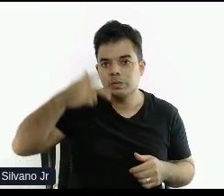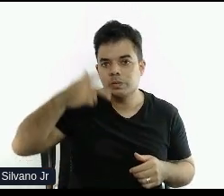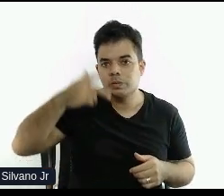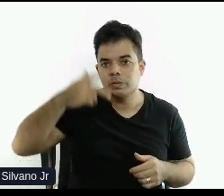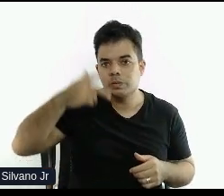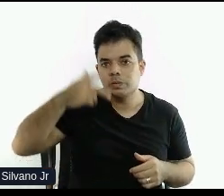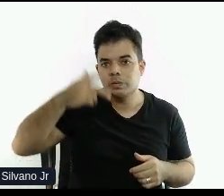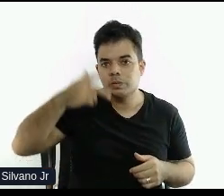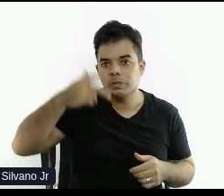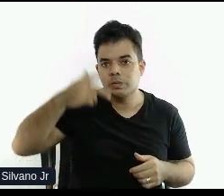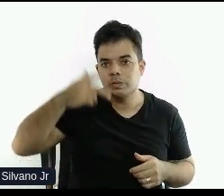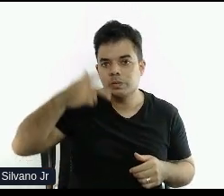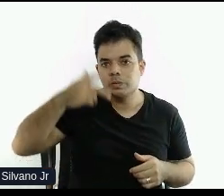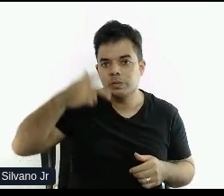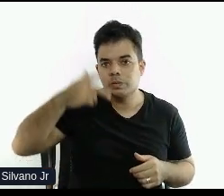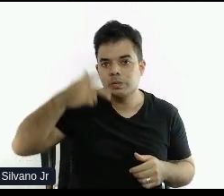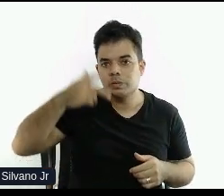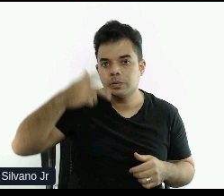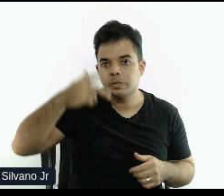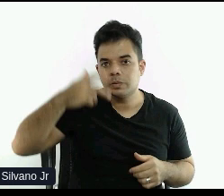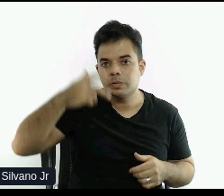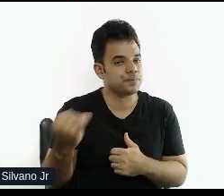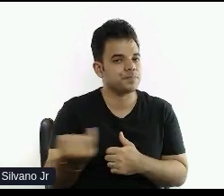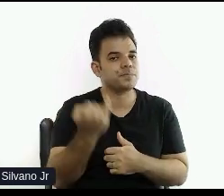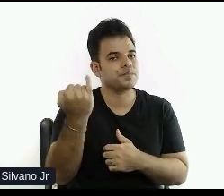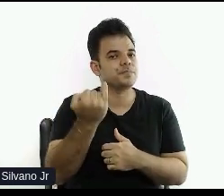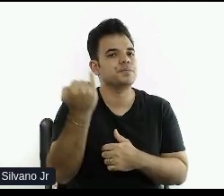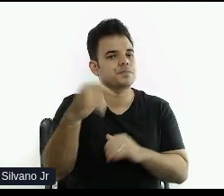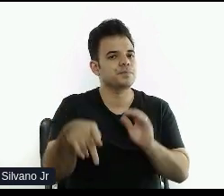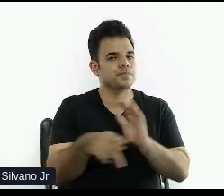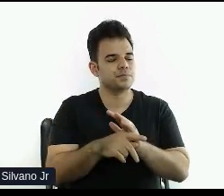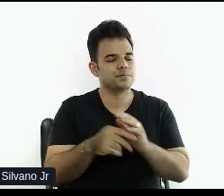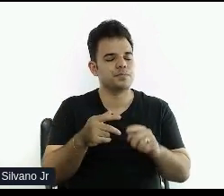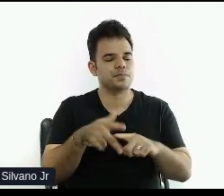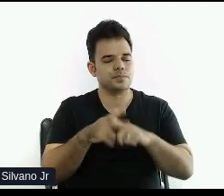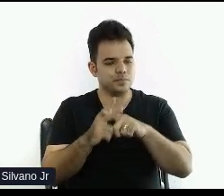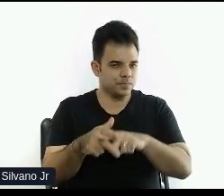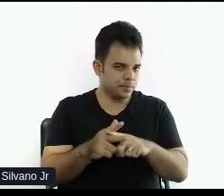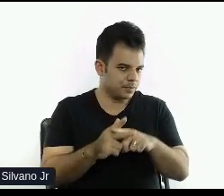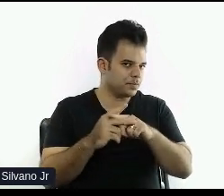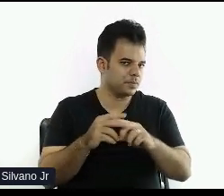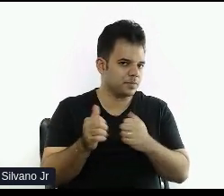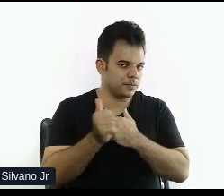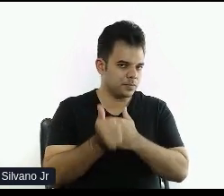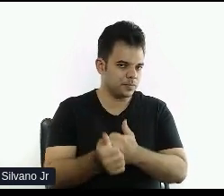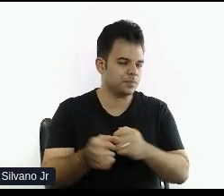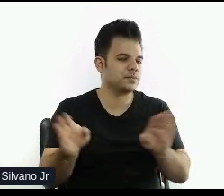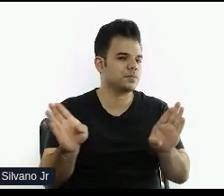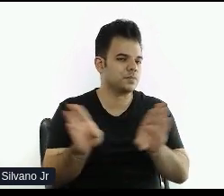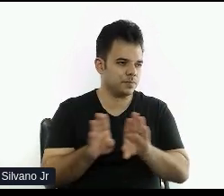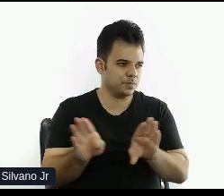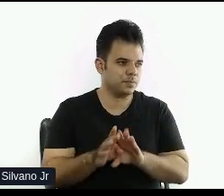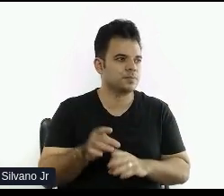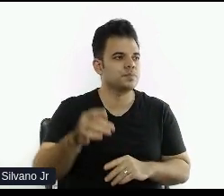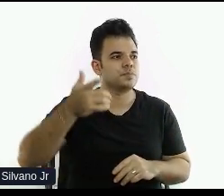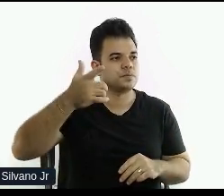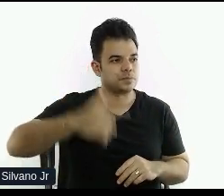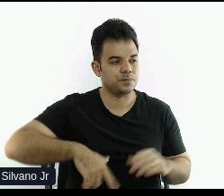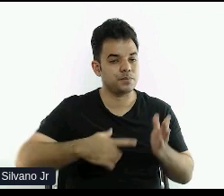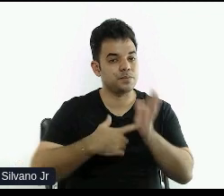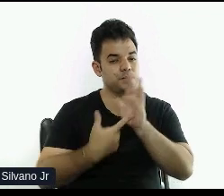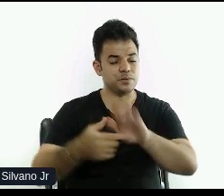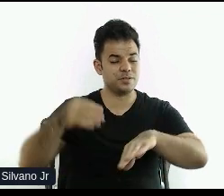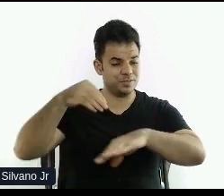página, isso é um critério bem importante para os mecanismos de busca também. E aqui eu trouxe algumas dicas de